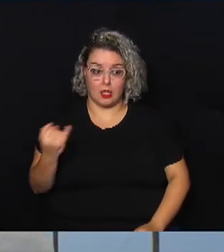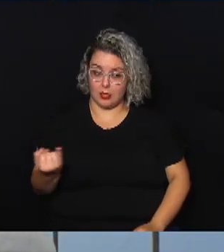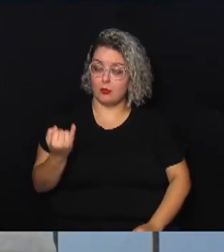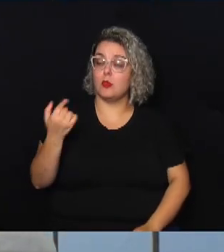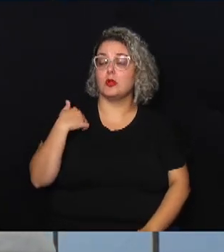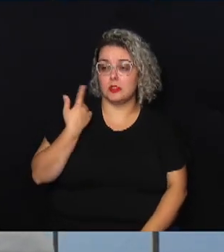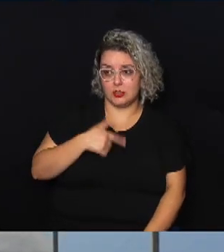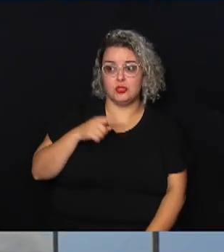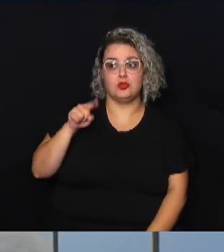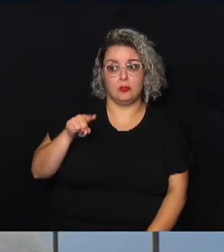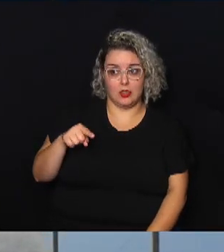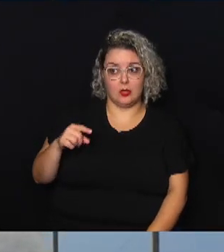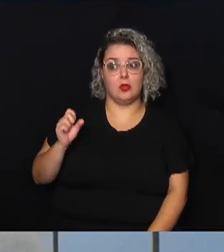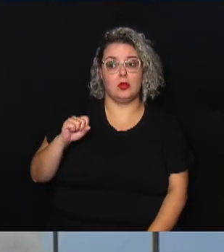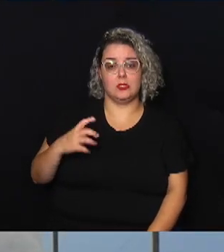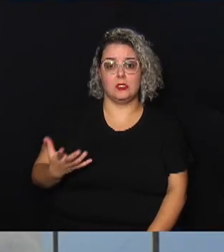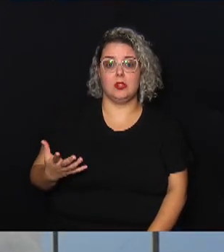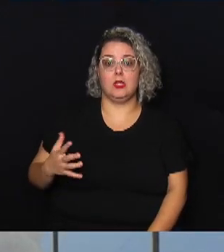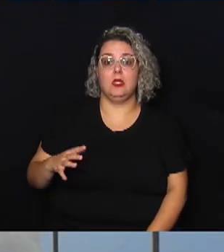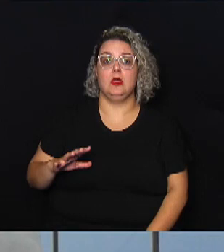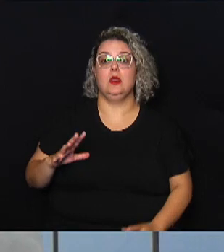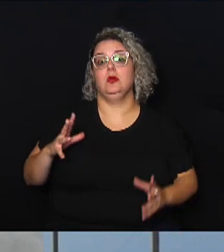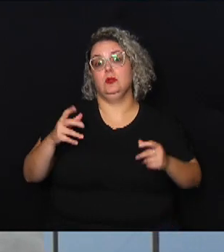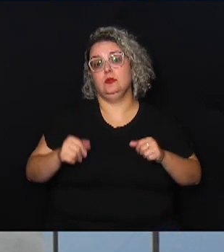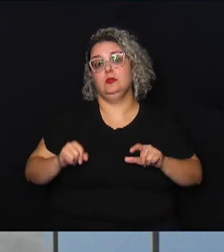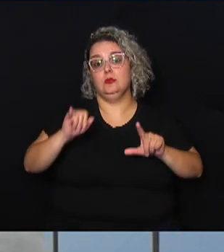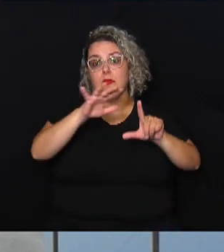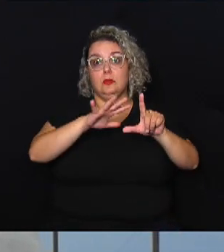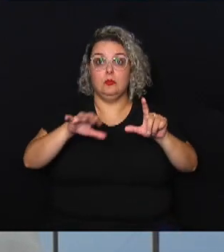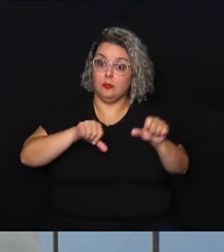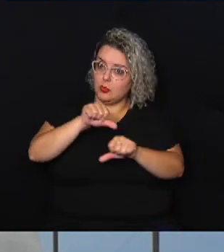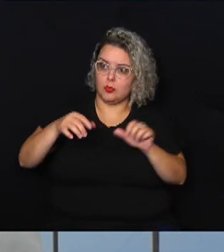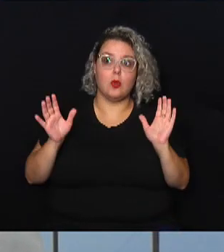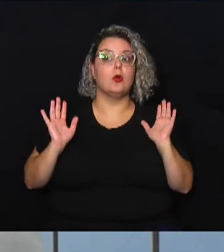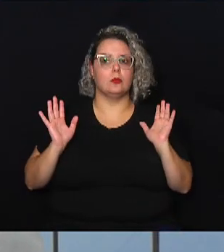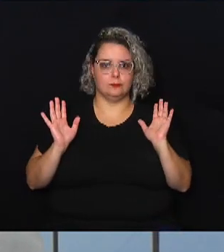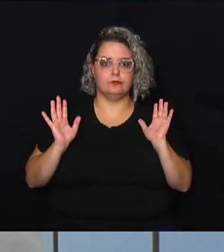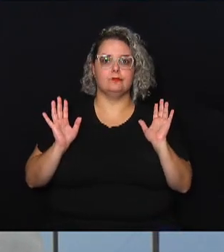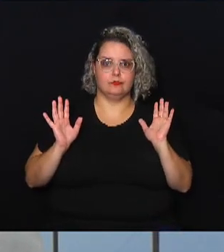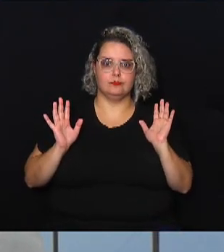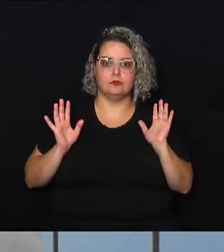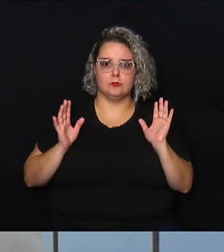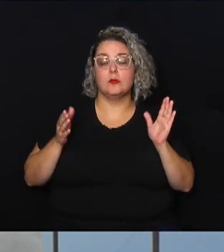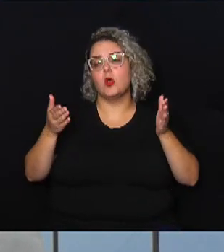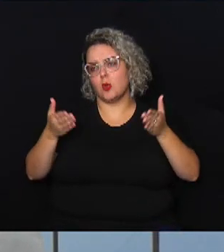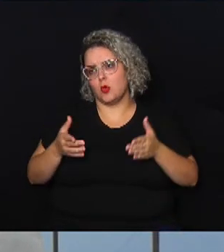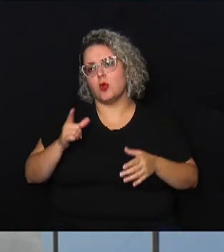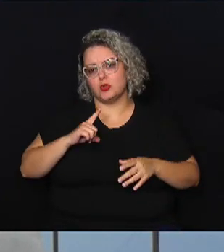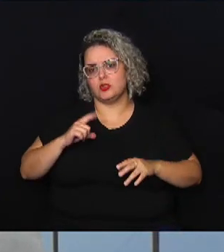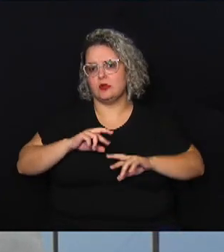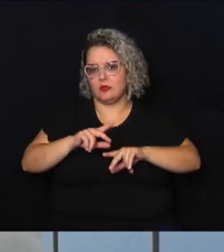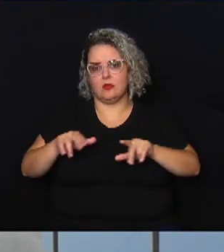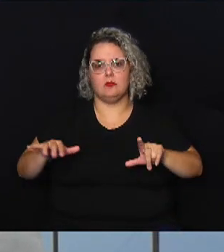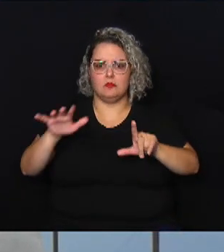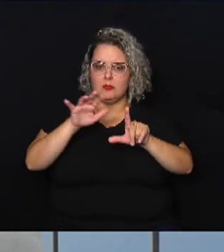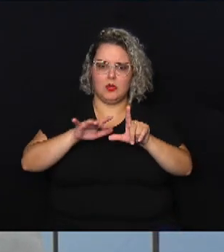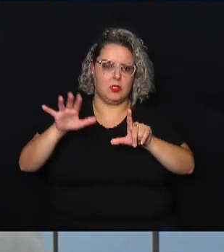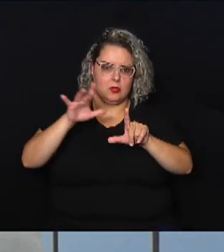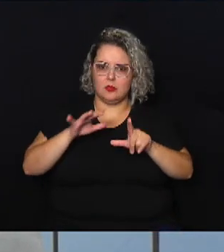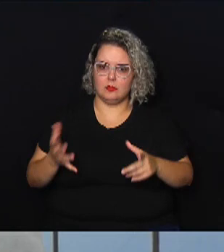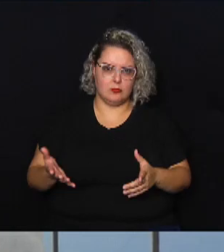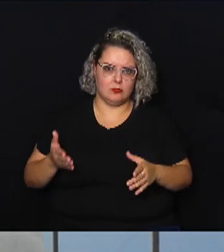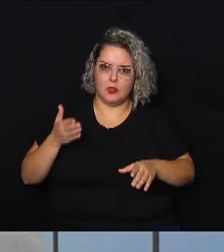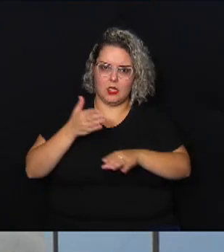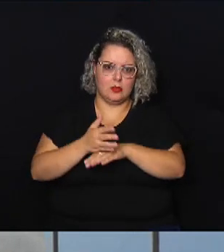a gente chega lá e toda aquela imagem que a gente conhece do local mudou né então hoje em dia existem diversas plataformas né desde acesso para todo